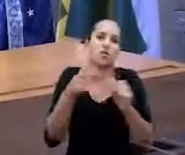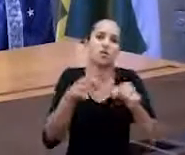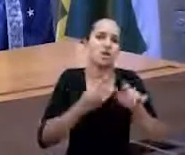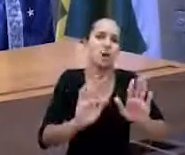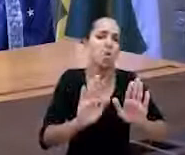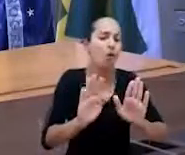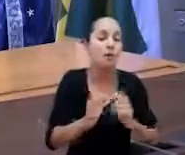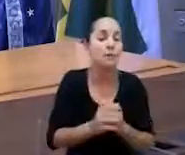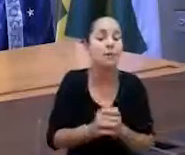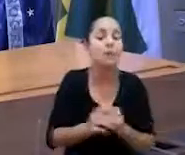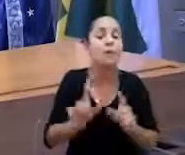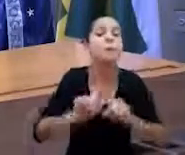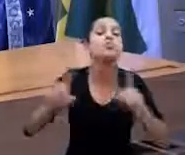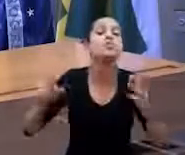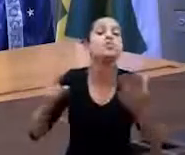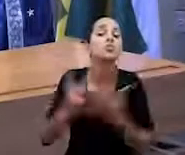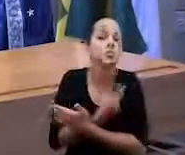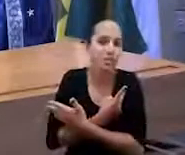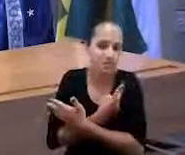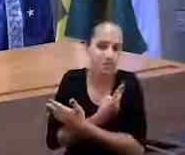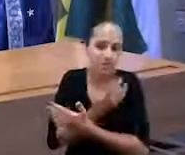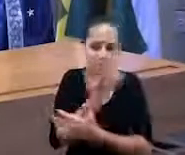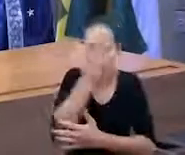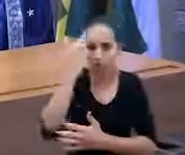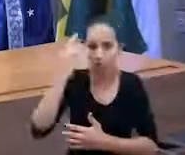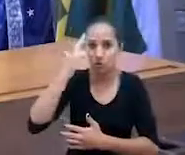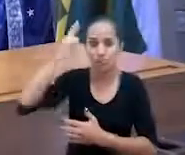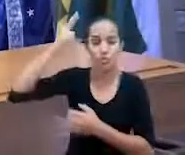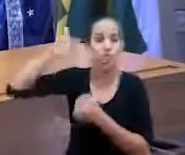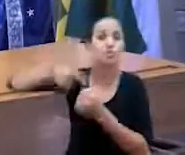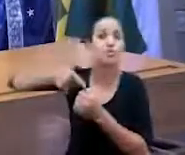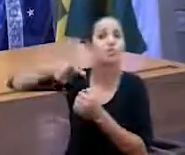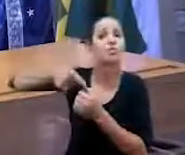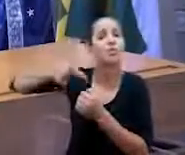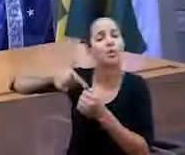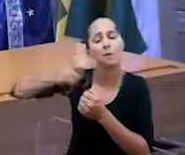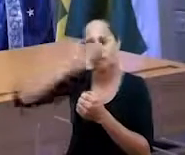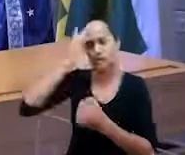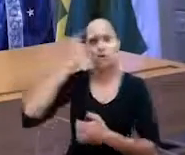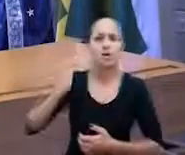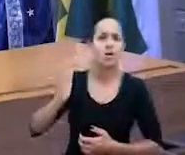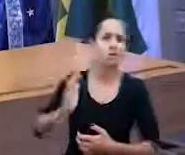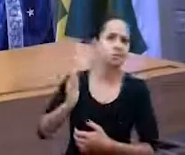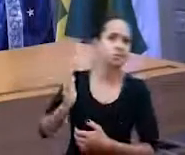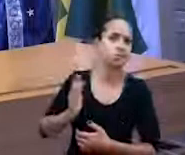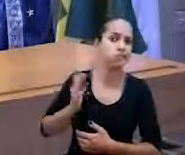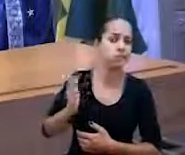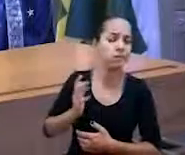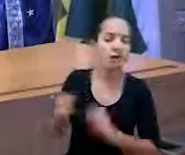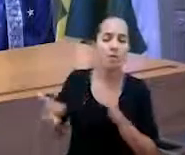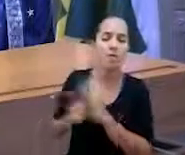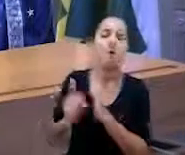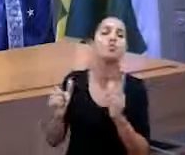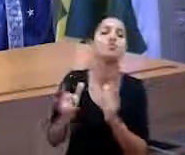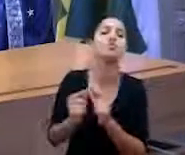Mas o que fizeram os donos de postos de gasolina? Os tubarões do Distrito Federal.